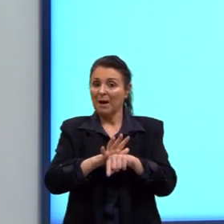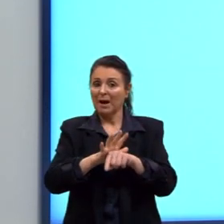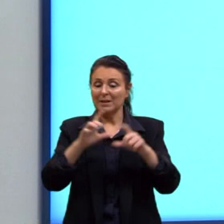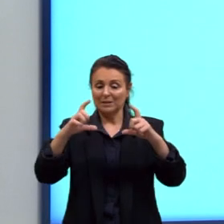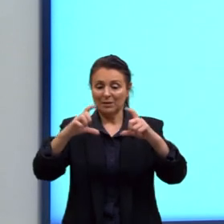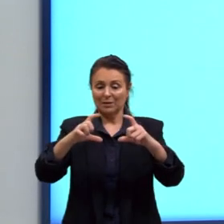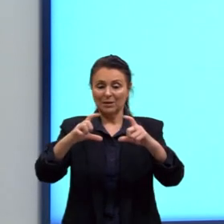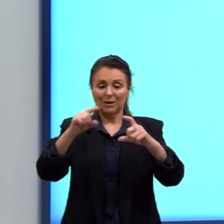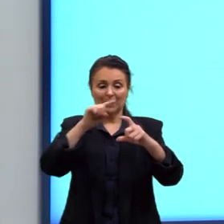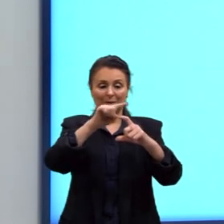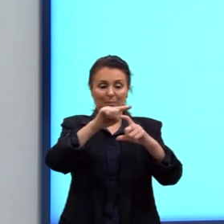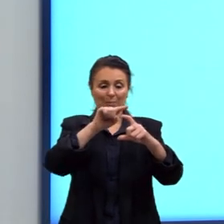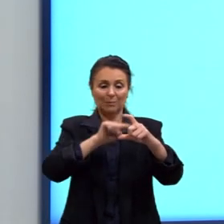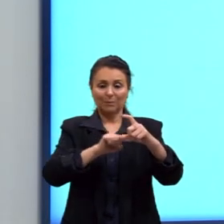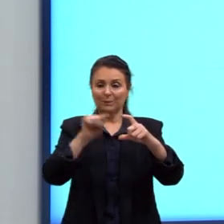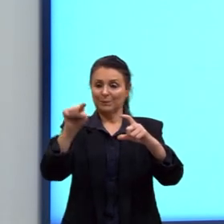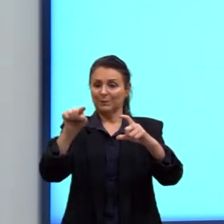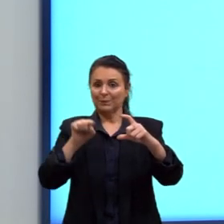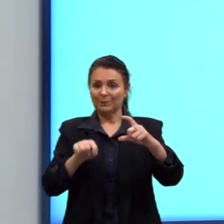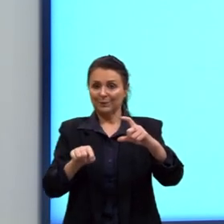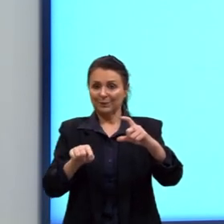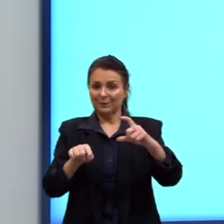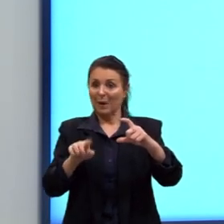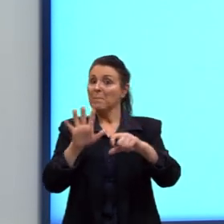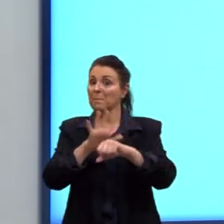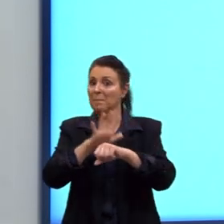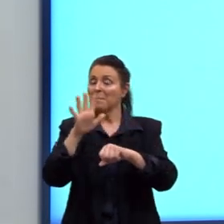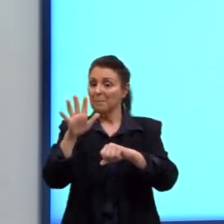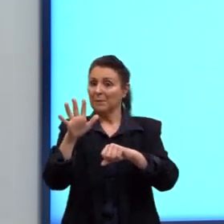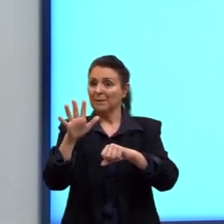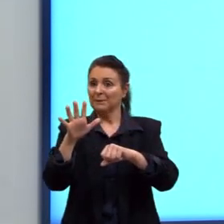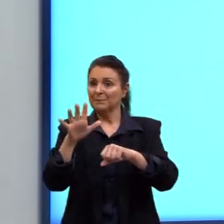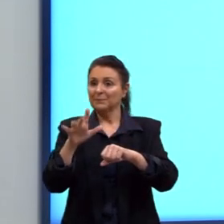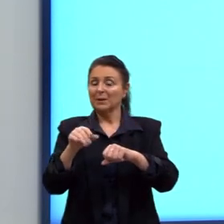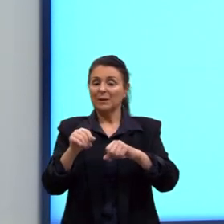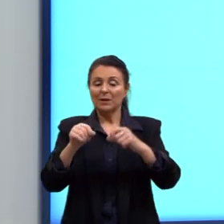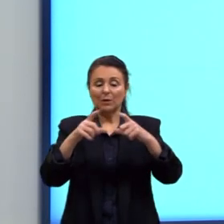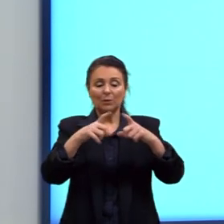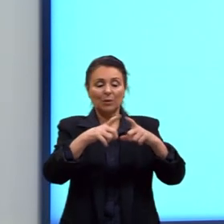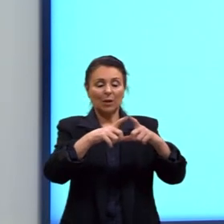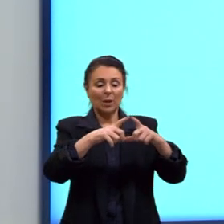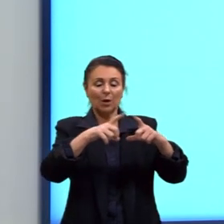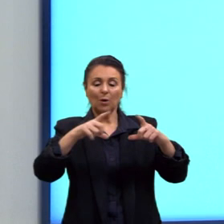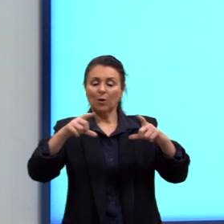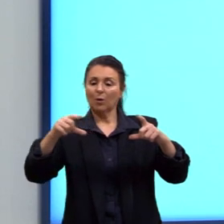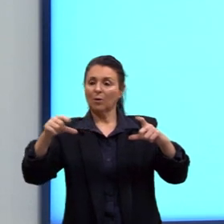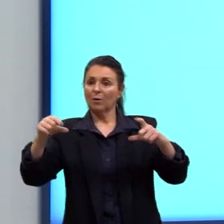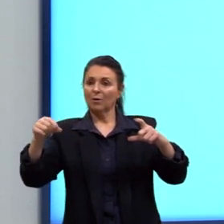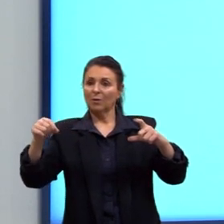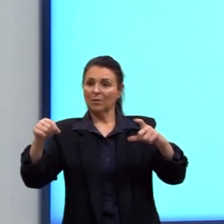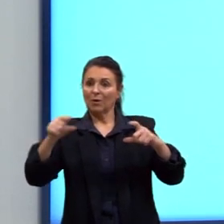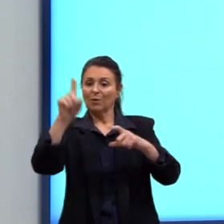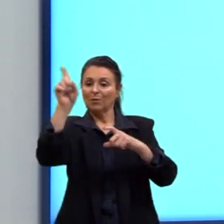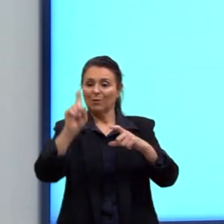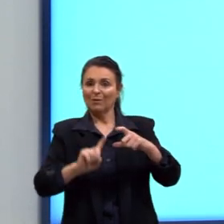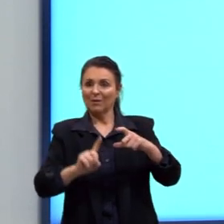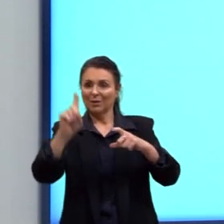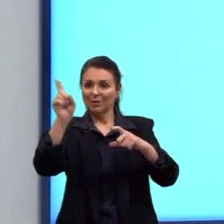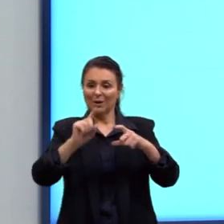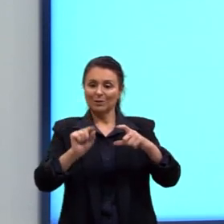A gente ainda assim tem um campo elétrico nulo, mas aqui é onde a gente tem as pontas. Por isso que a gente tem os fararraios. São